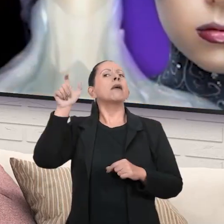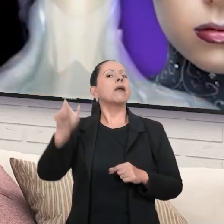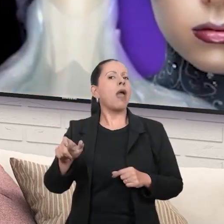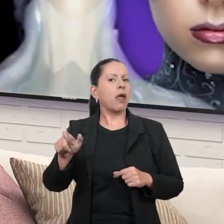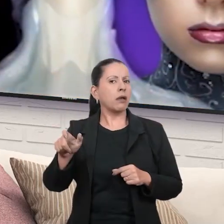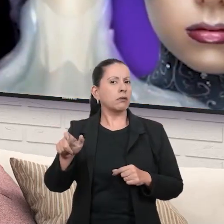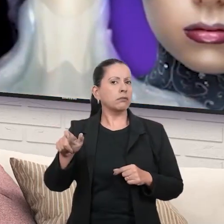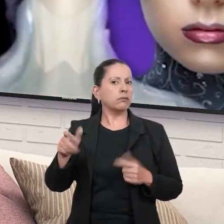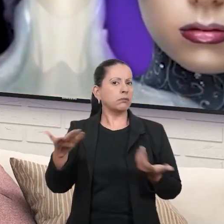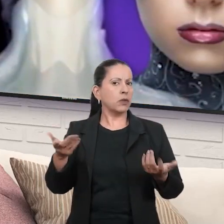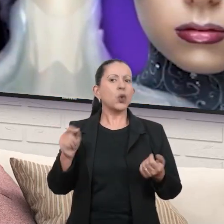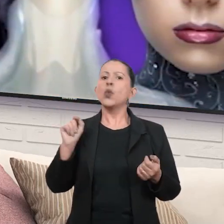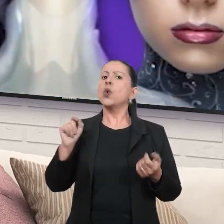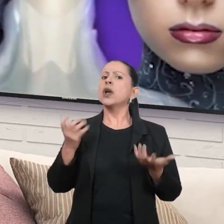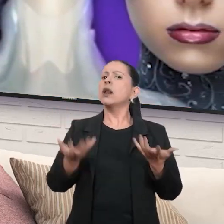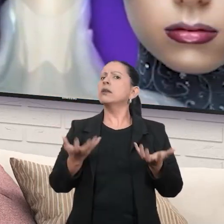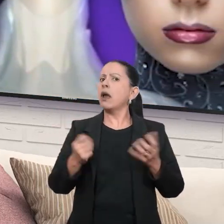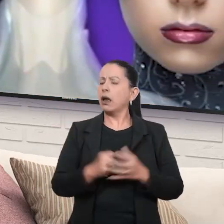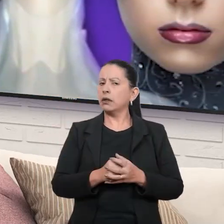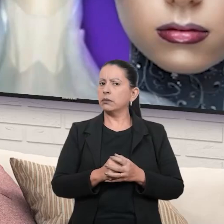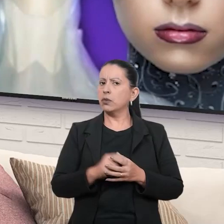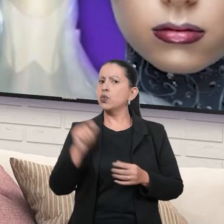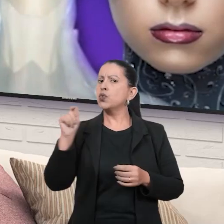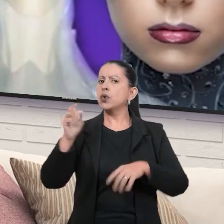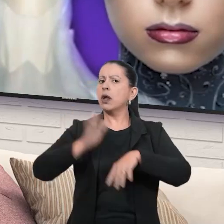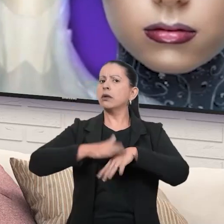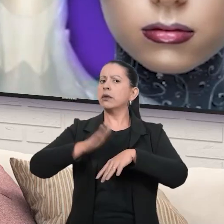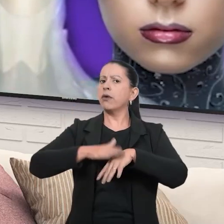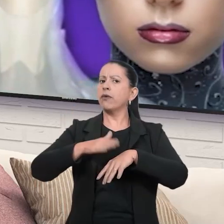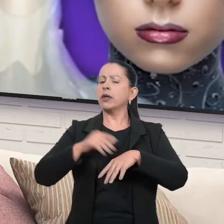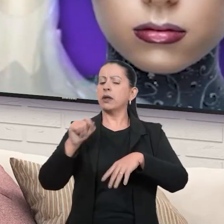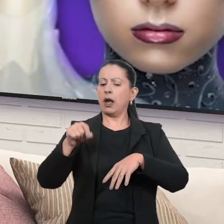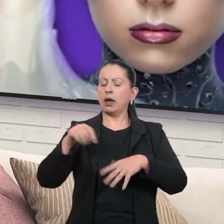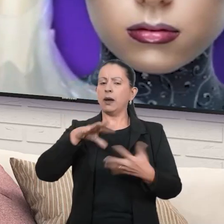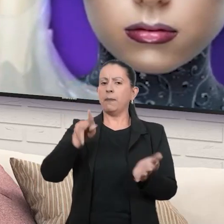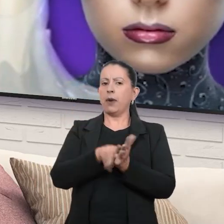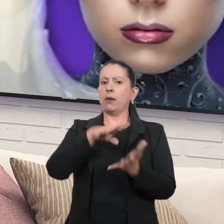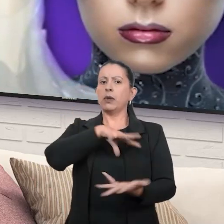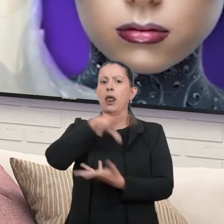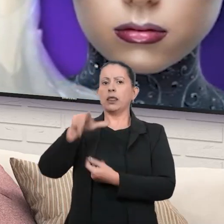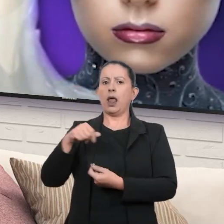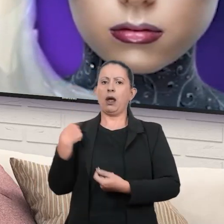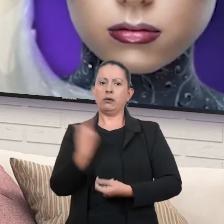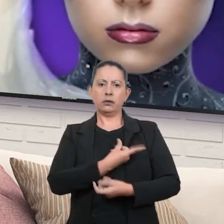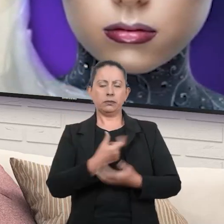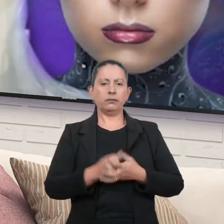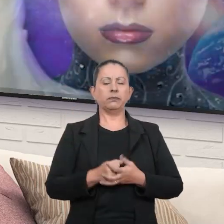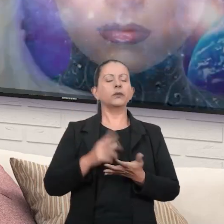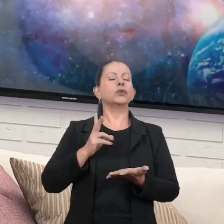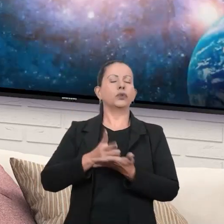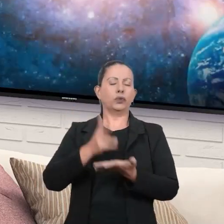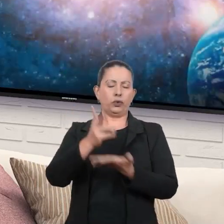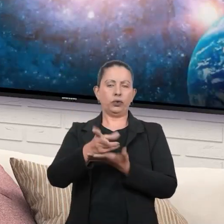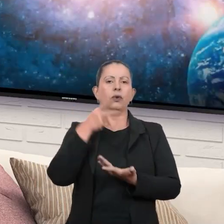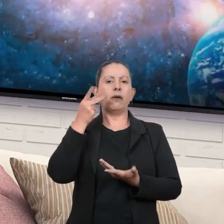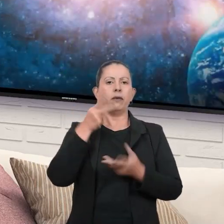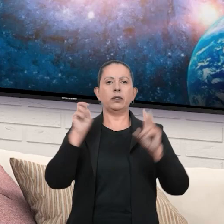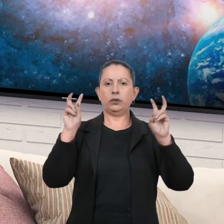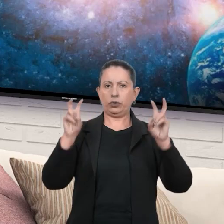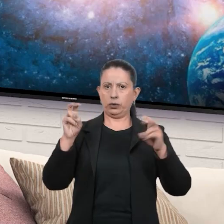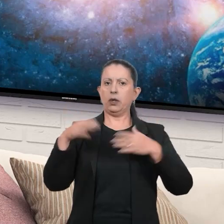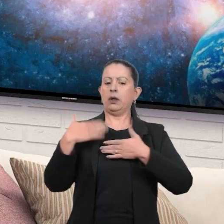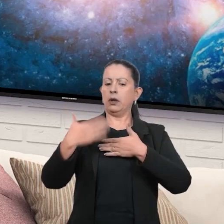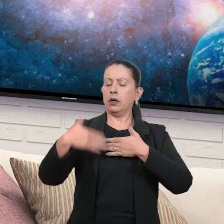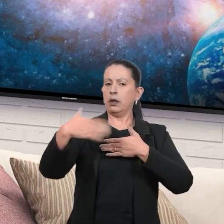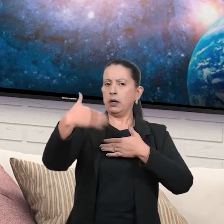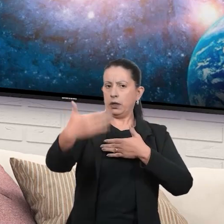O que querem de nós? O que eles estão fazendo aqui na Terra? Vou continuar falando sobre isso